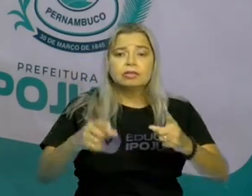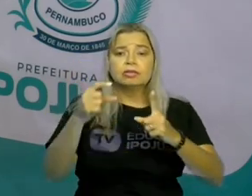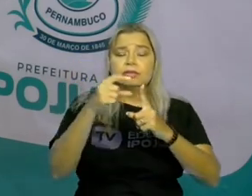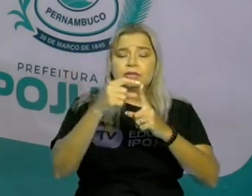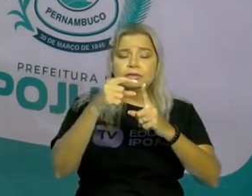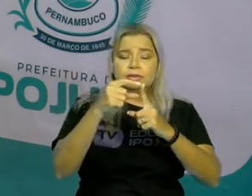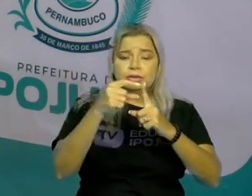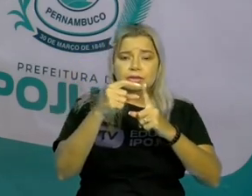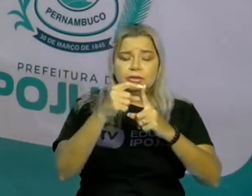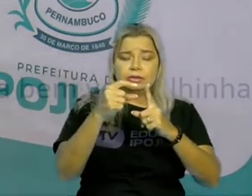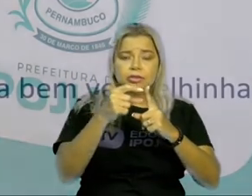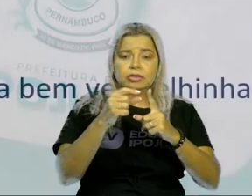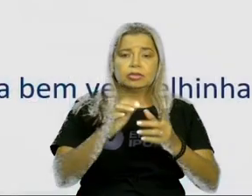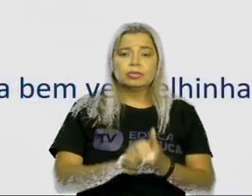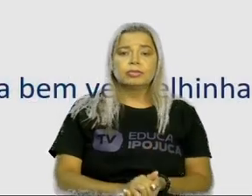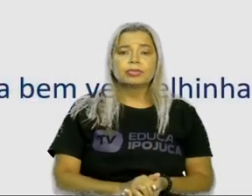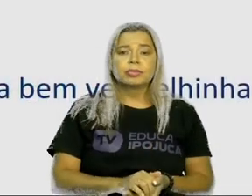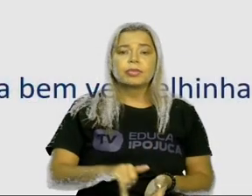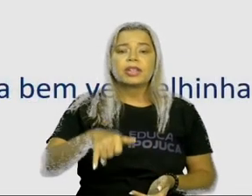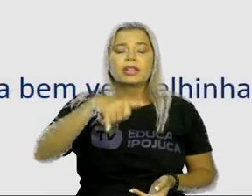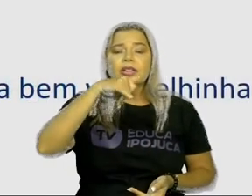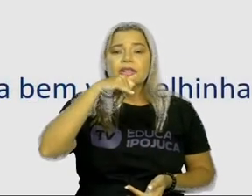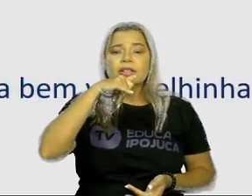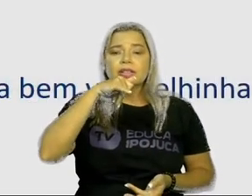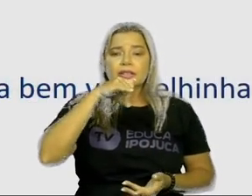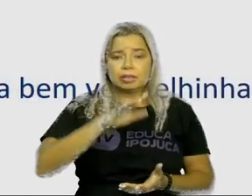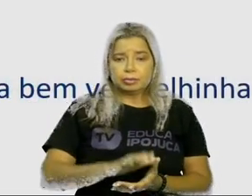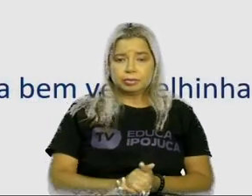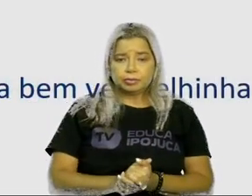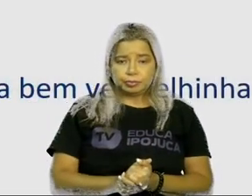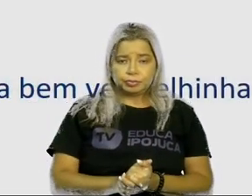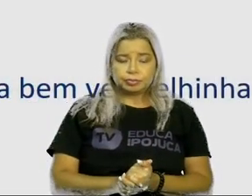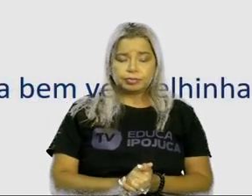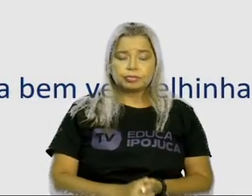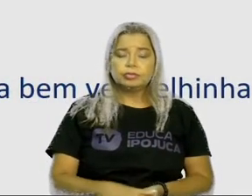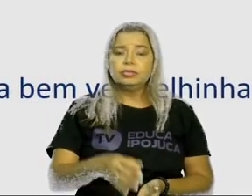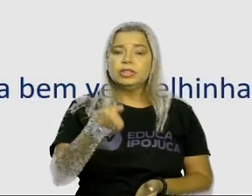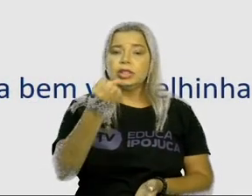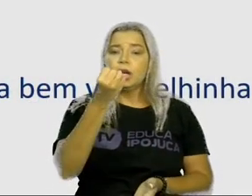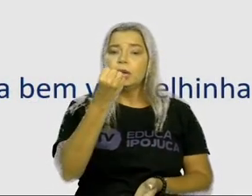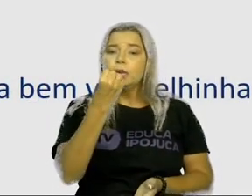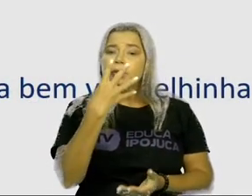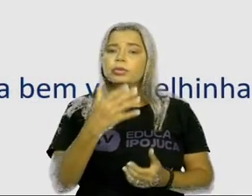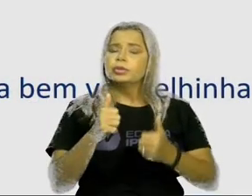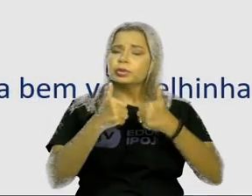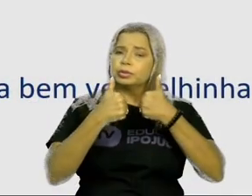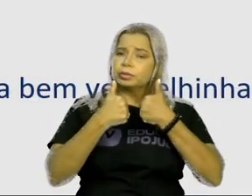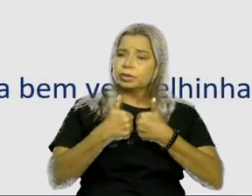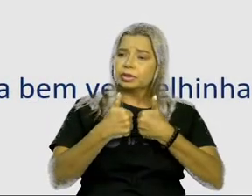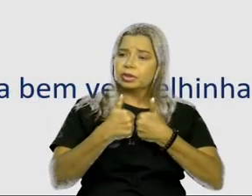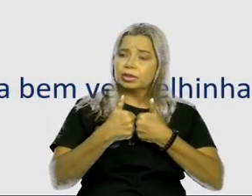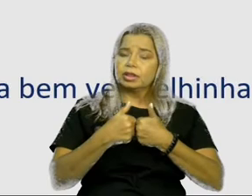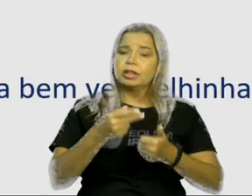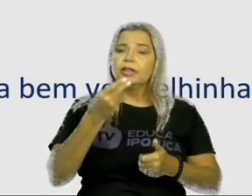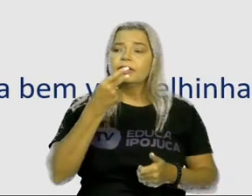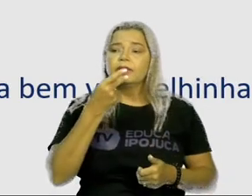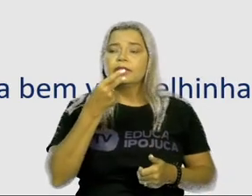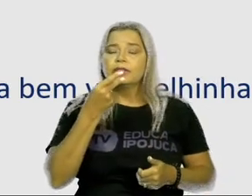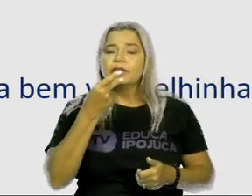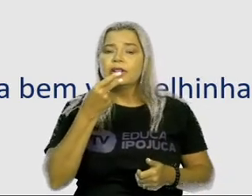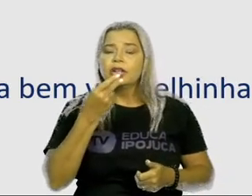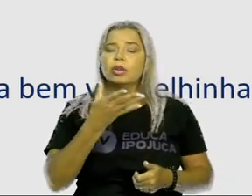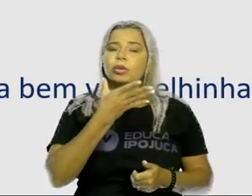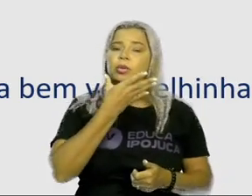Exemplos. Muito bem, disse o cobrador. Isso aqui é um texto sem pontuação. Muito bem, disse o cobrador,